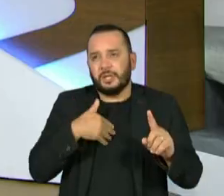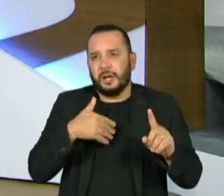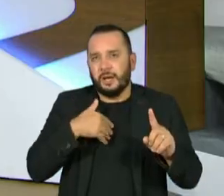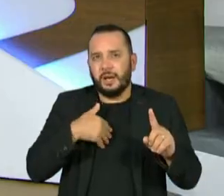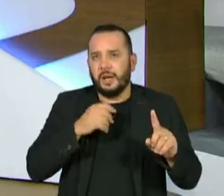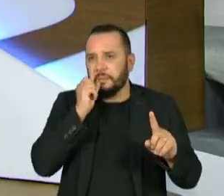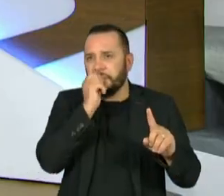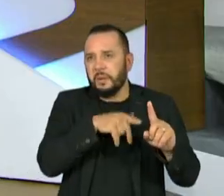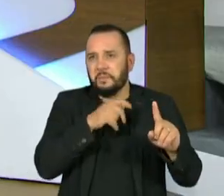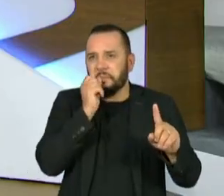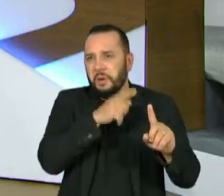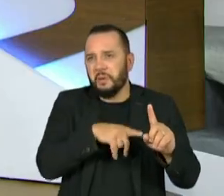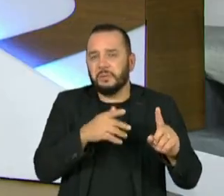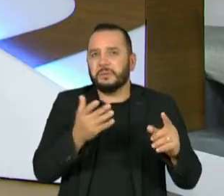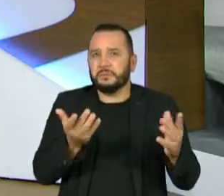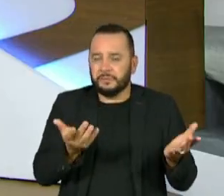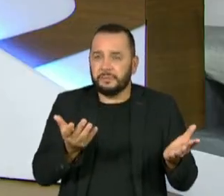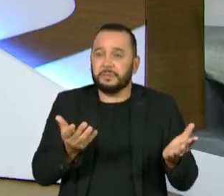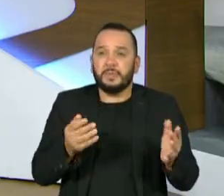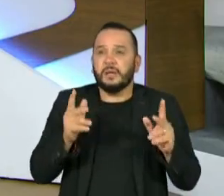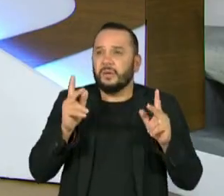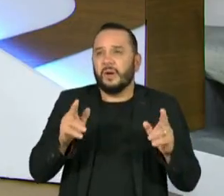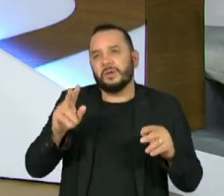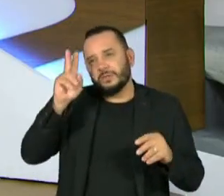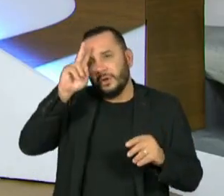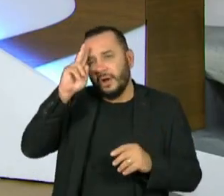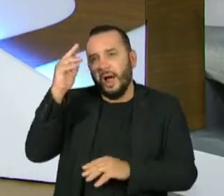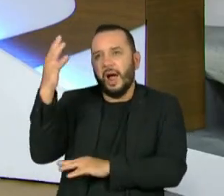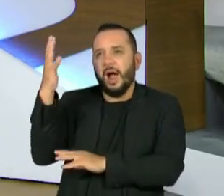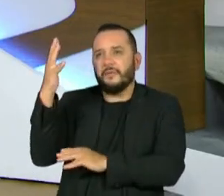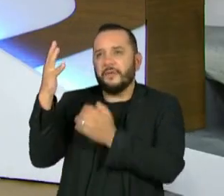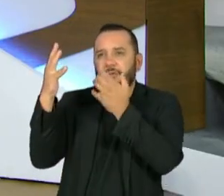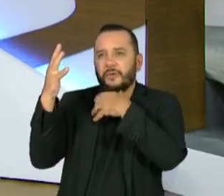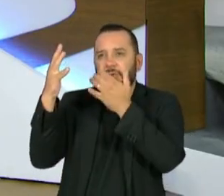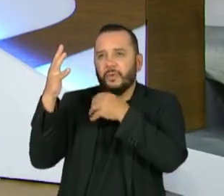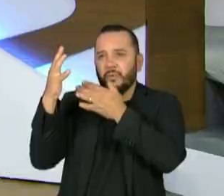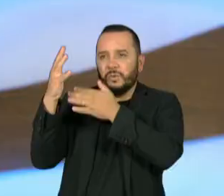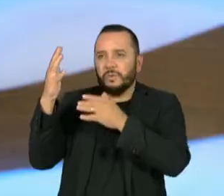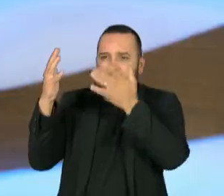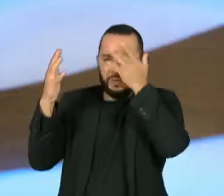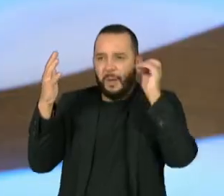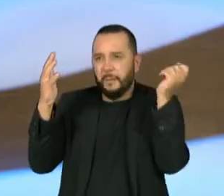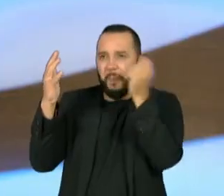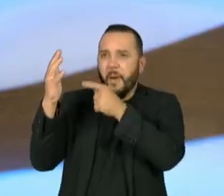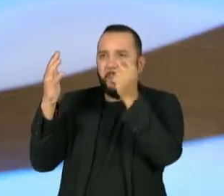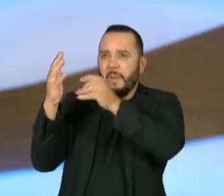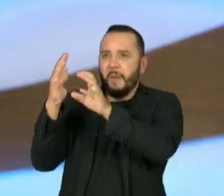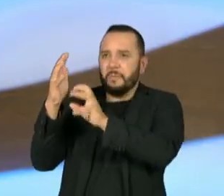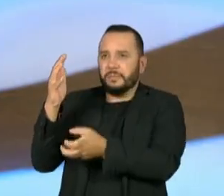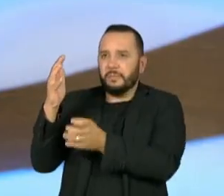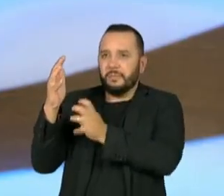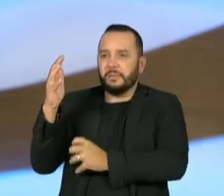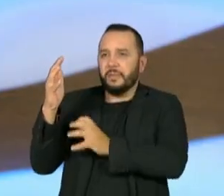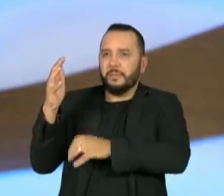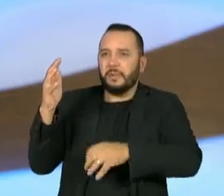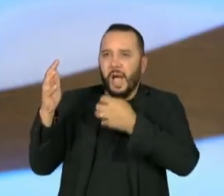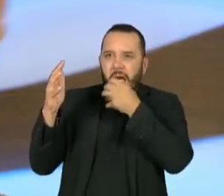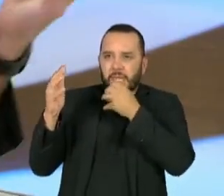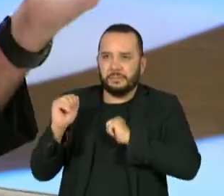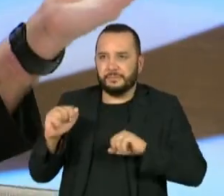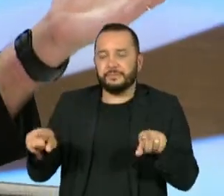Um pouco aquela história, ninguém joga pedra em árvore que não dá fruto. E é óbvio que o carnaval da Sapucaí,